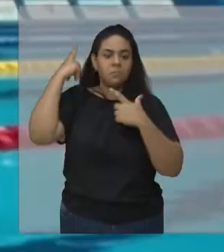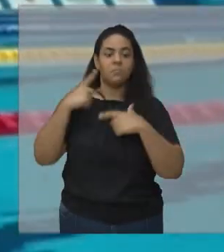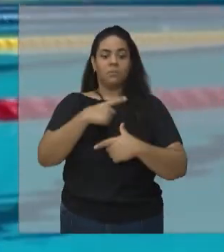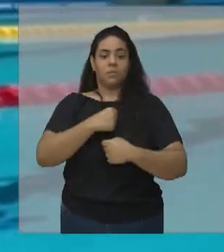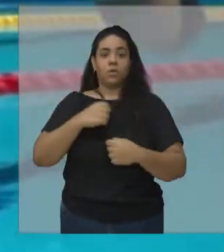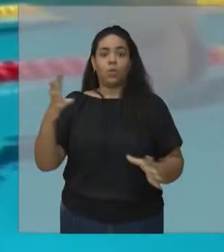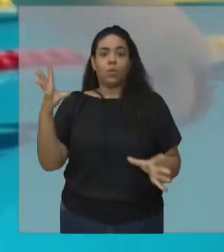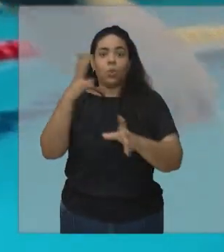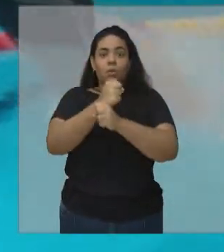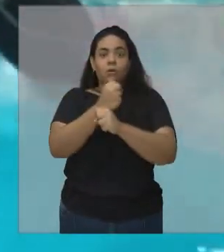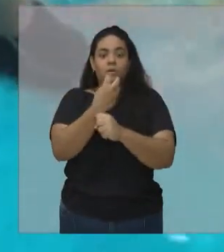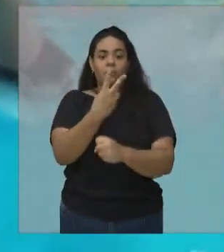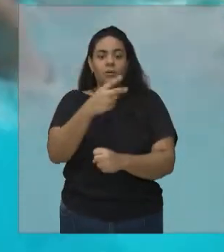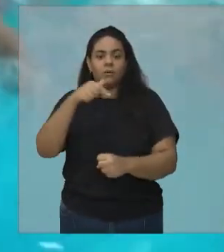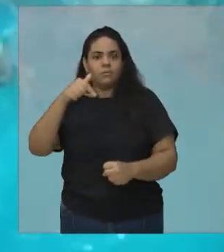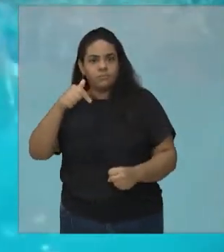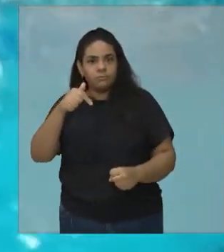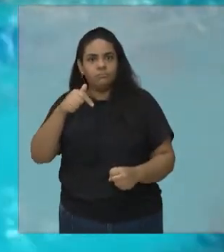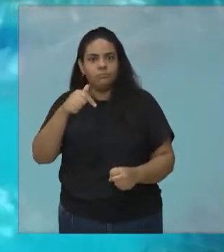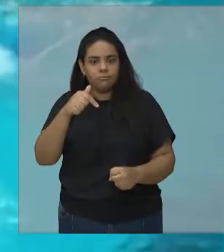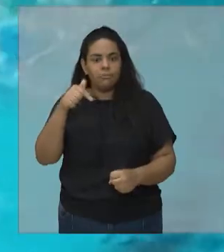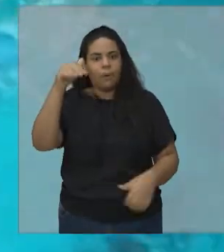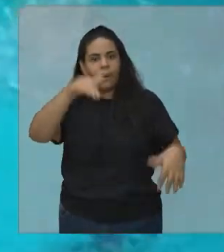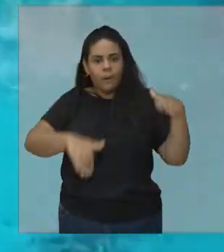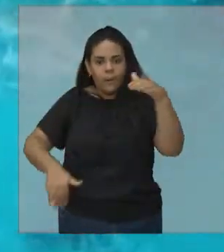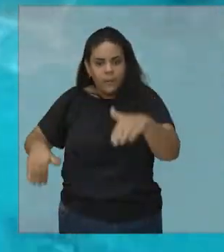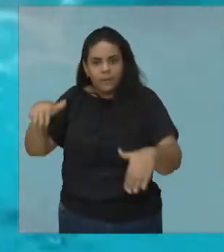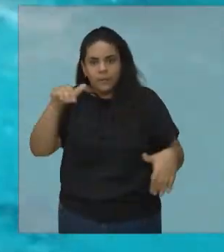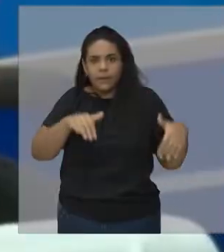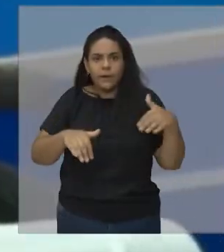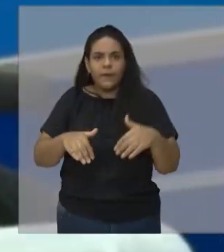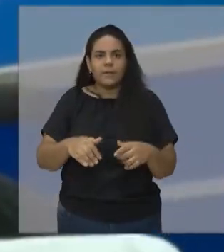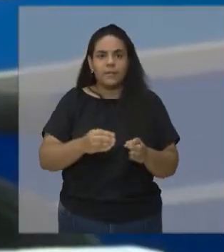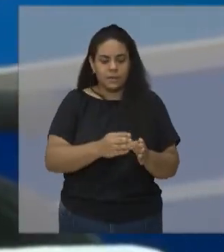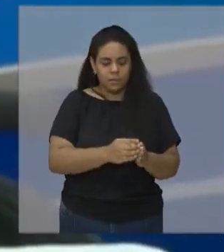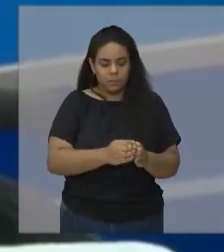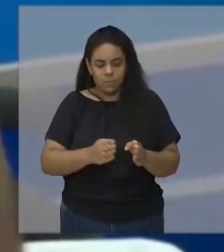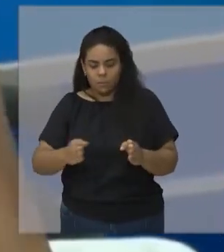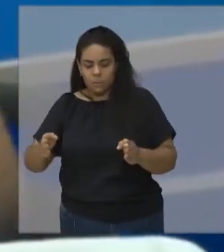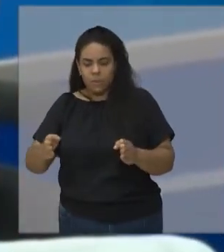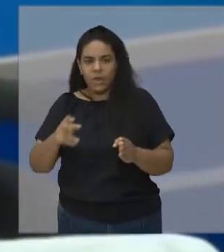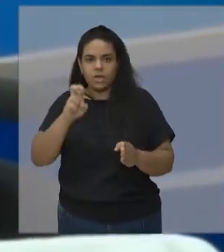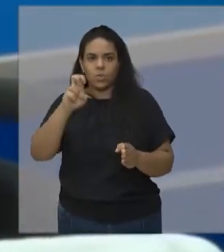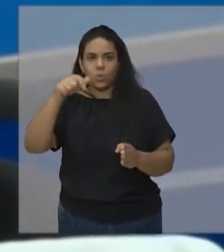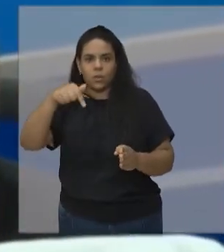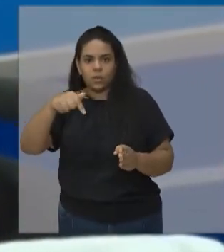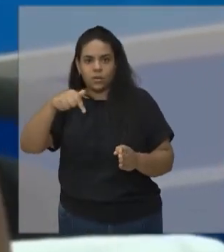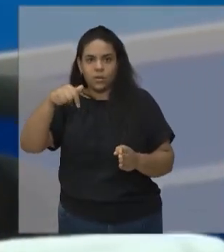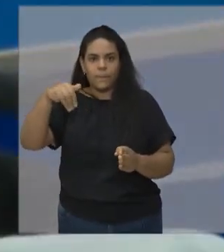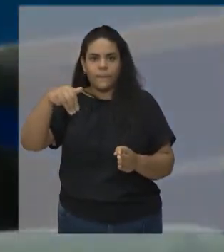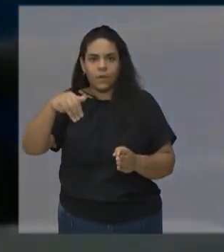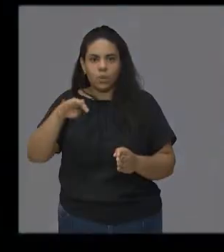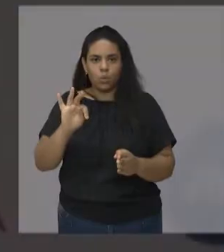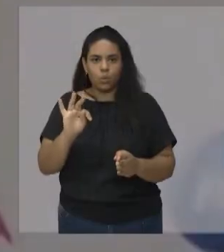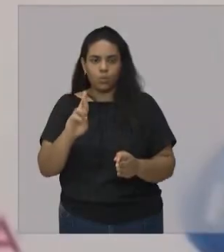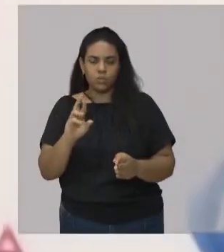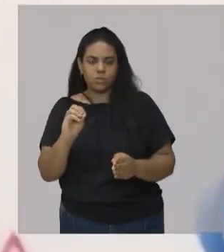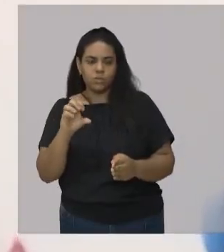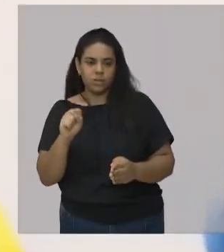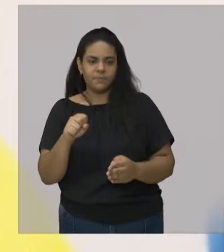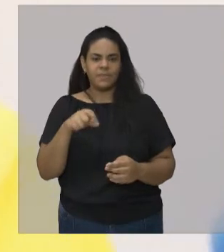A saideira foi nos 50 metros livre, desta vez, sem pódio, quarto lugar para o brasileiro.